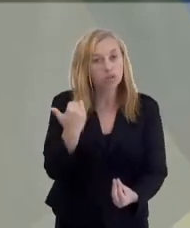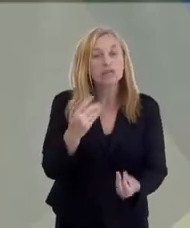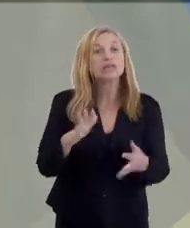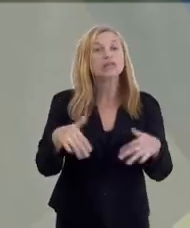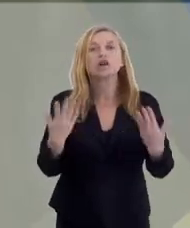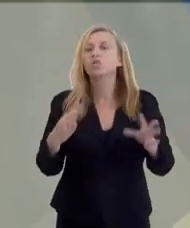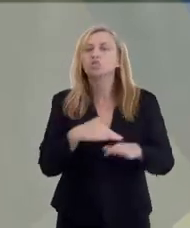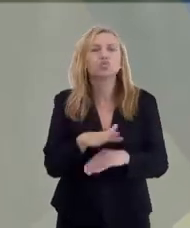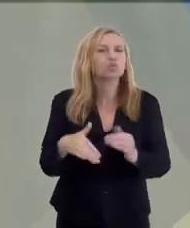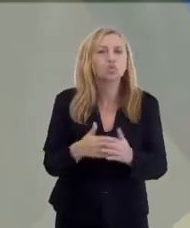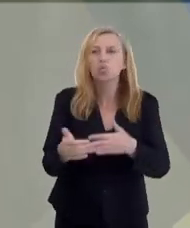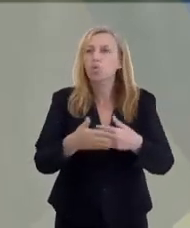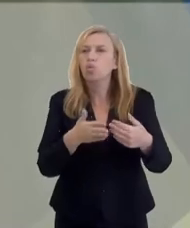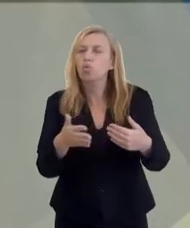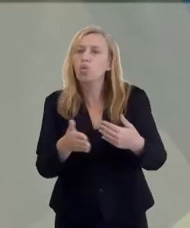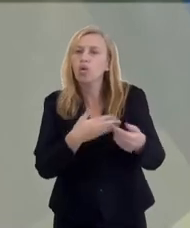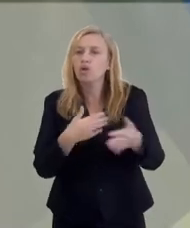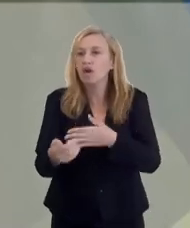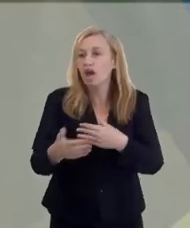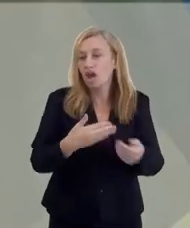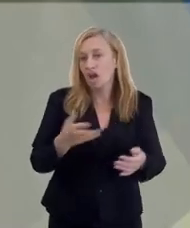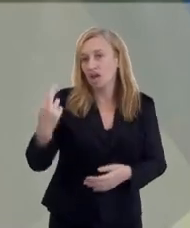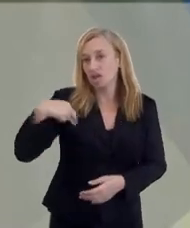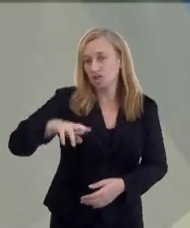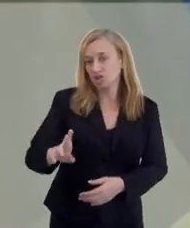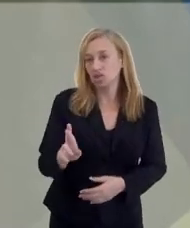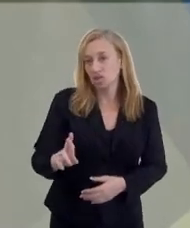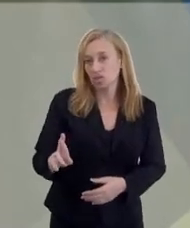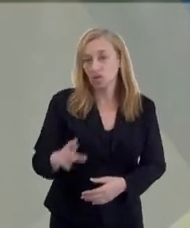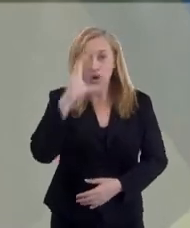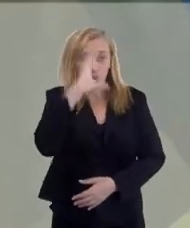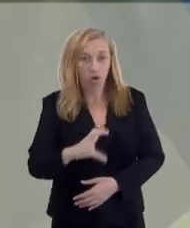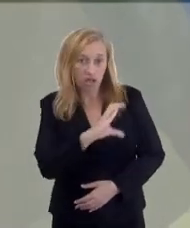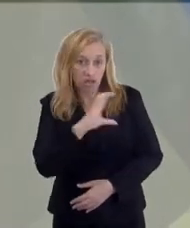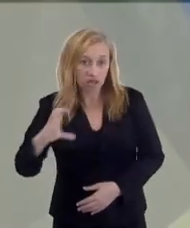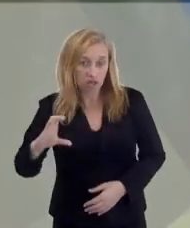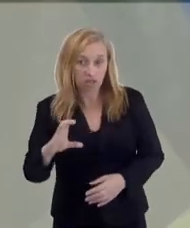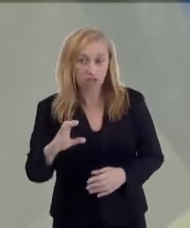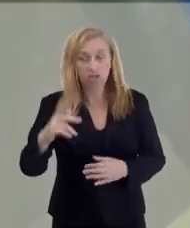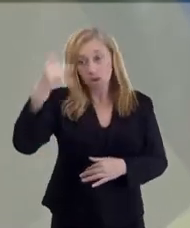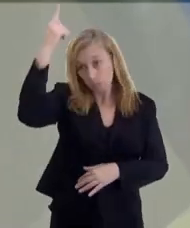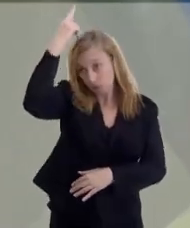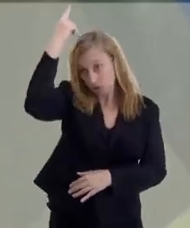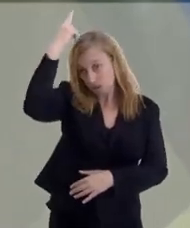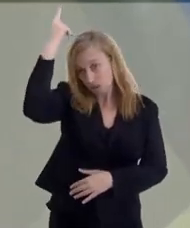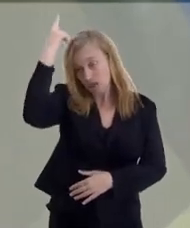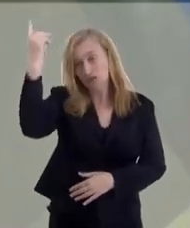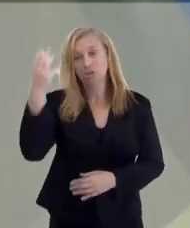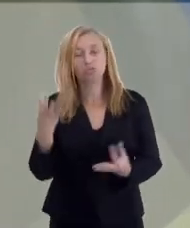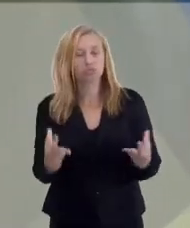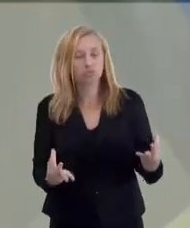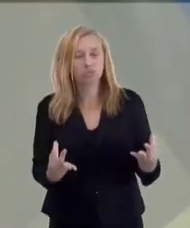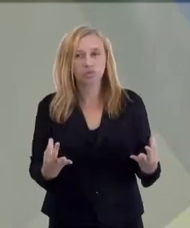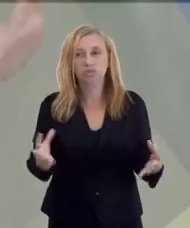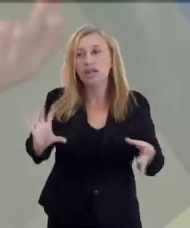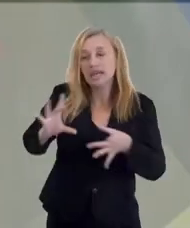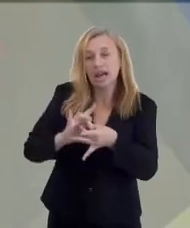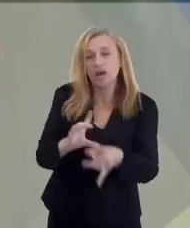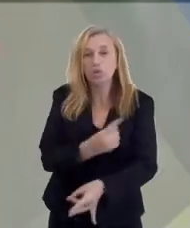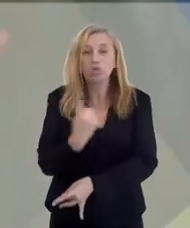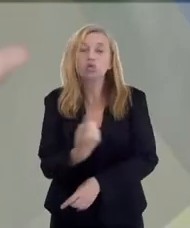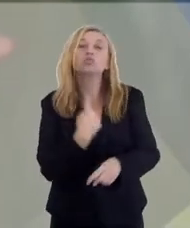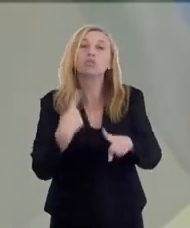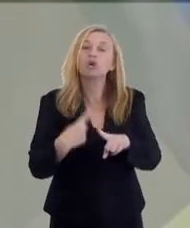após a morte. Então, toda ou qualquer religião que seja espiritualista, catolicismo, protestantismo, budismo, vai